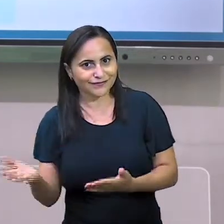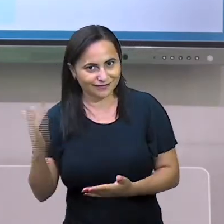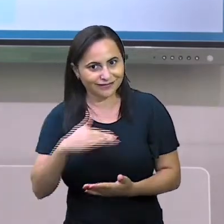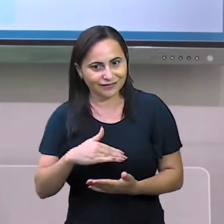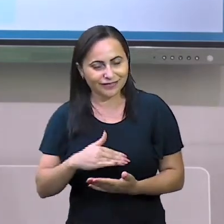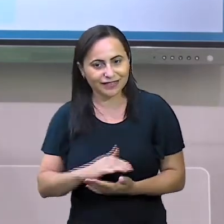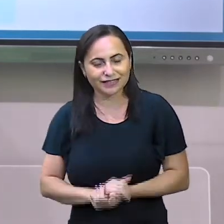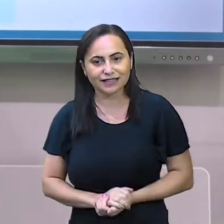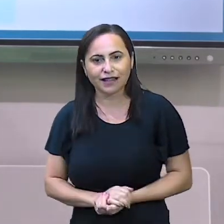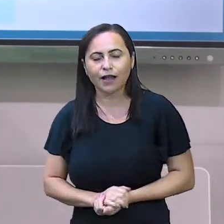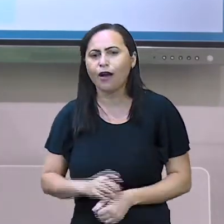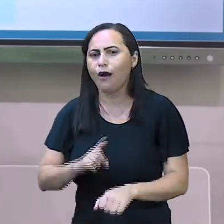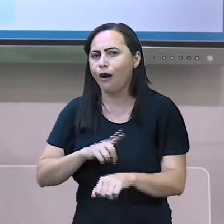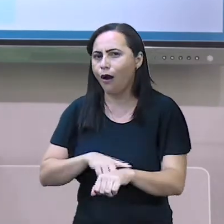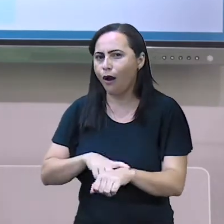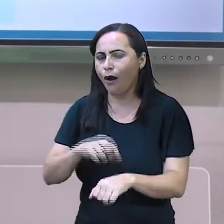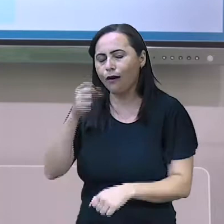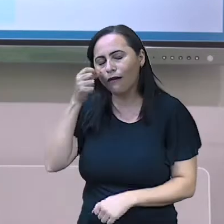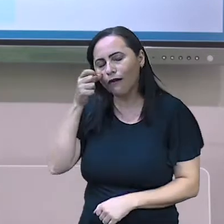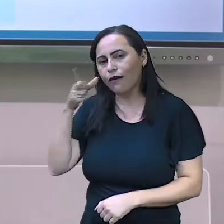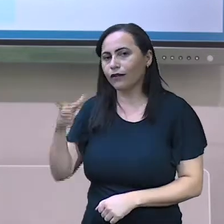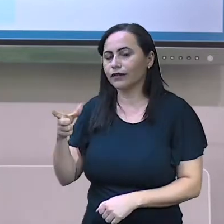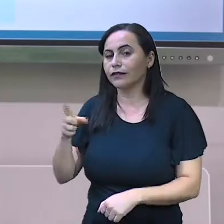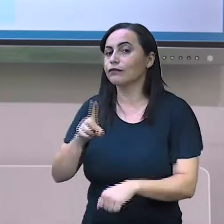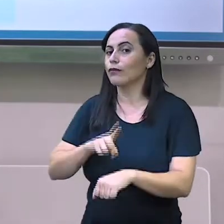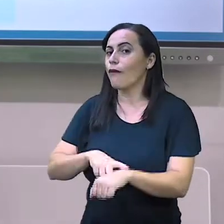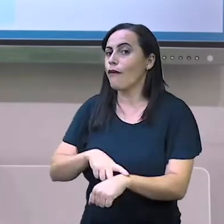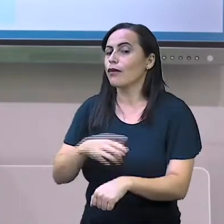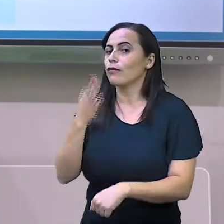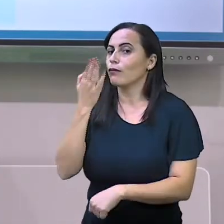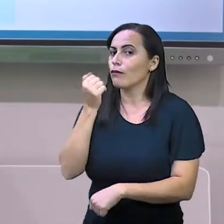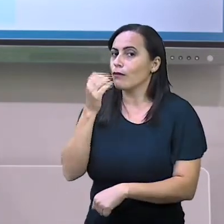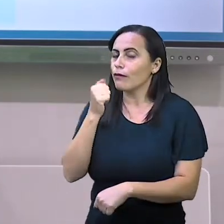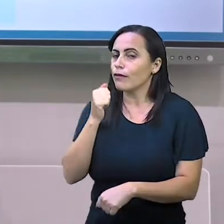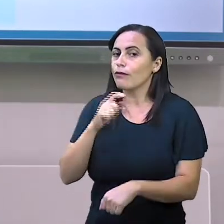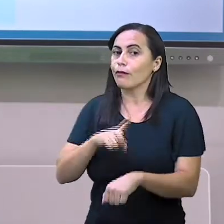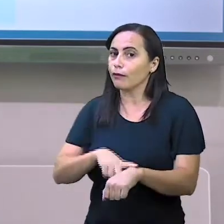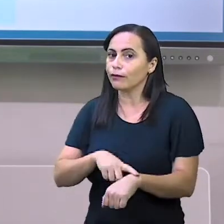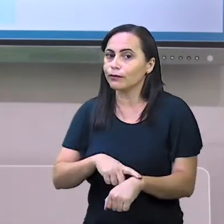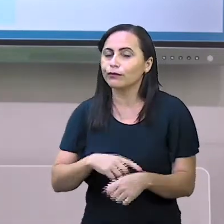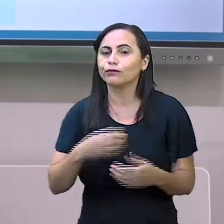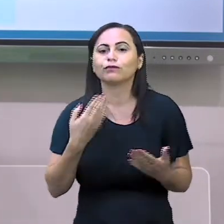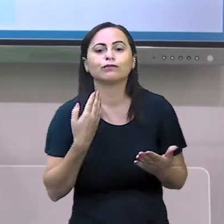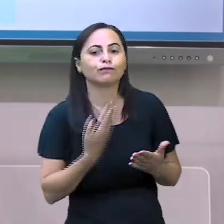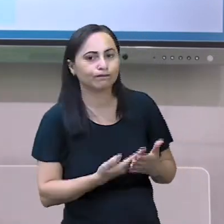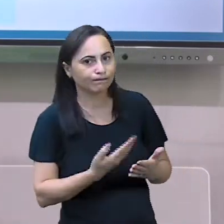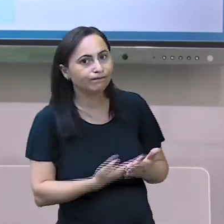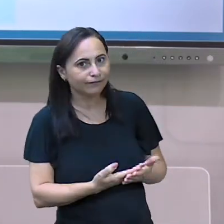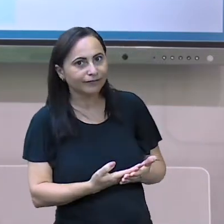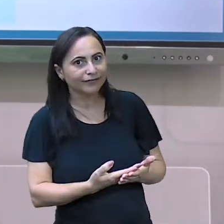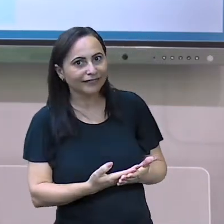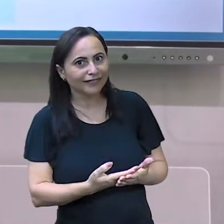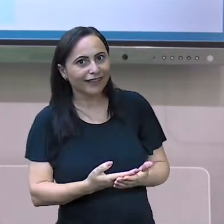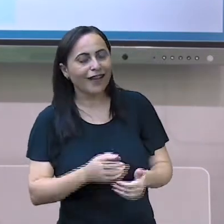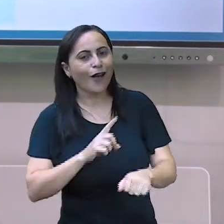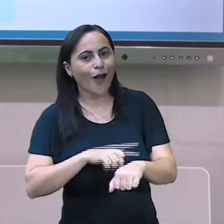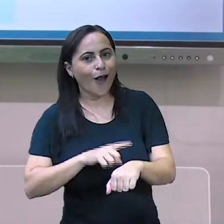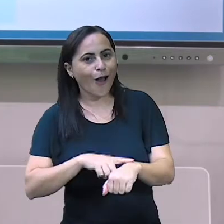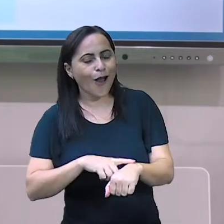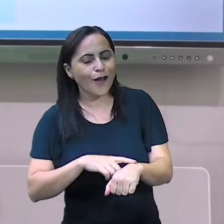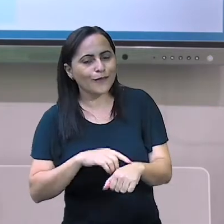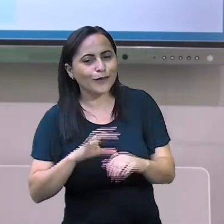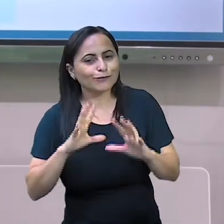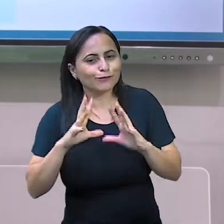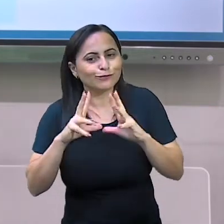Tem horário de acordar, horário de almoçar, horário de estudar. Isso mesmo, não é mesmo? Tem horário para tudo. Não é